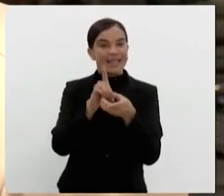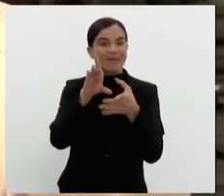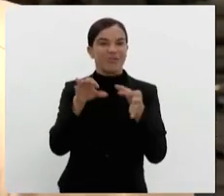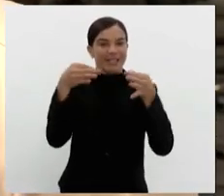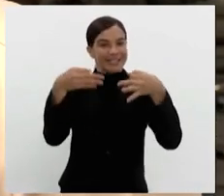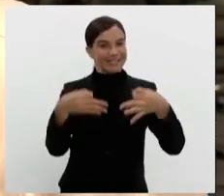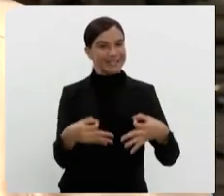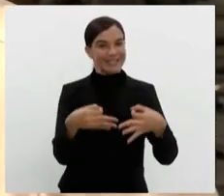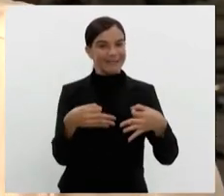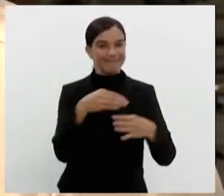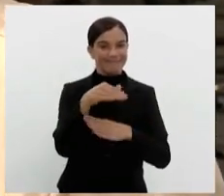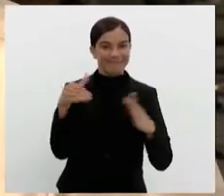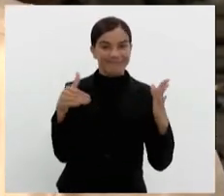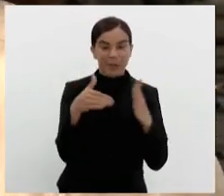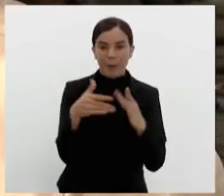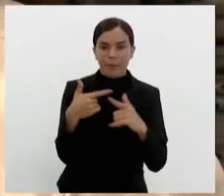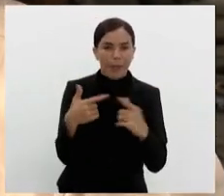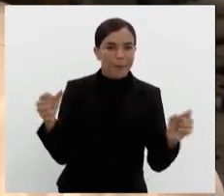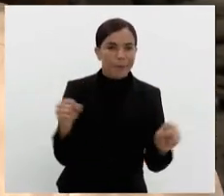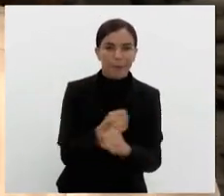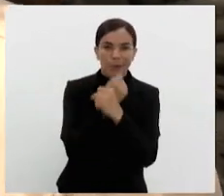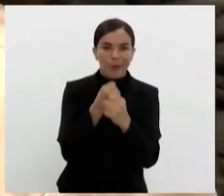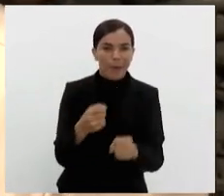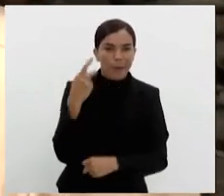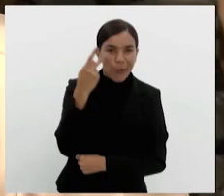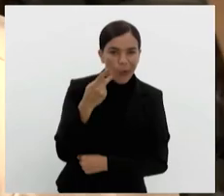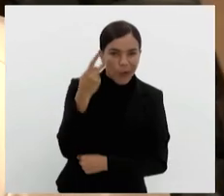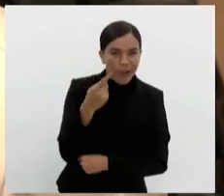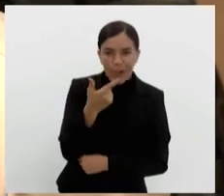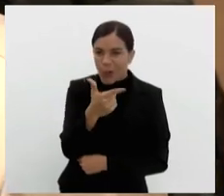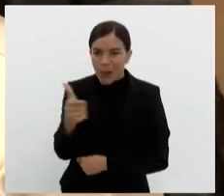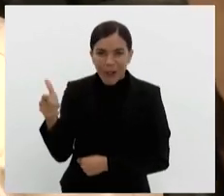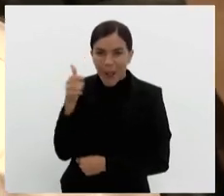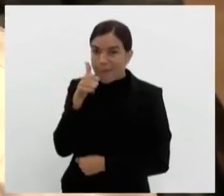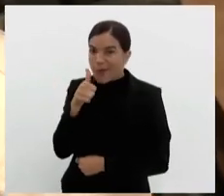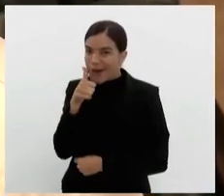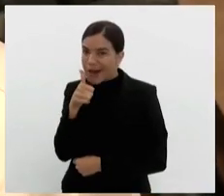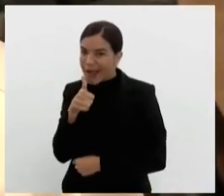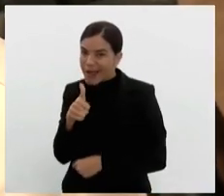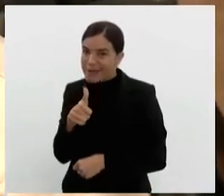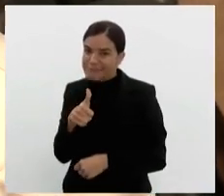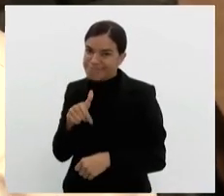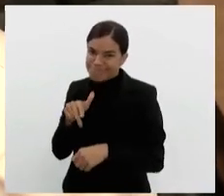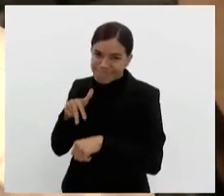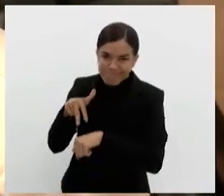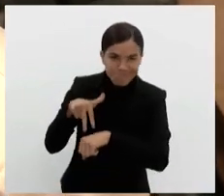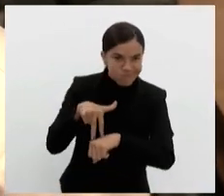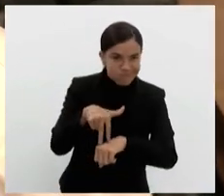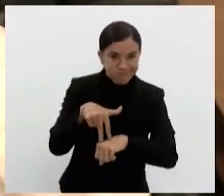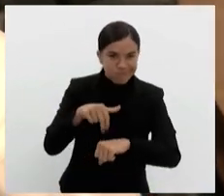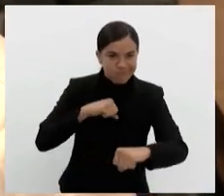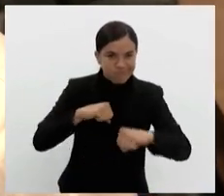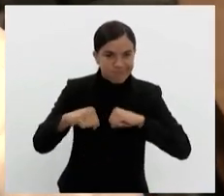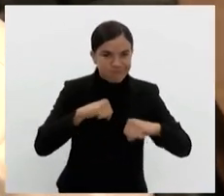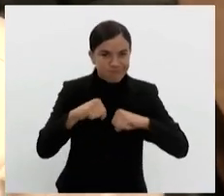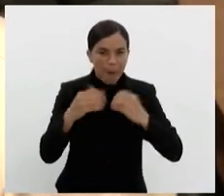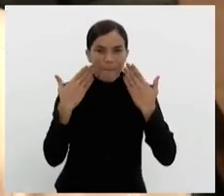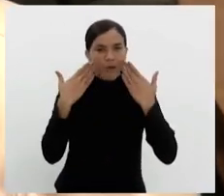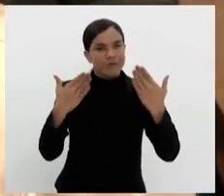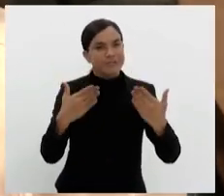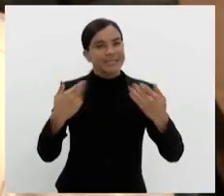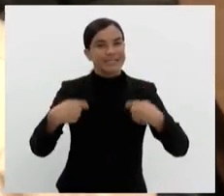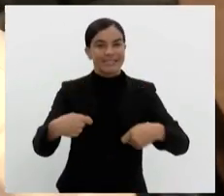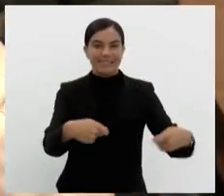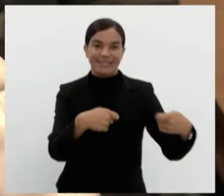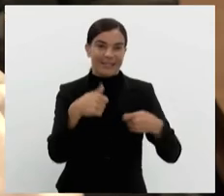completa. Porque não dá para a gente fazer política sem as mulheres, estando na linha de frente, também demonstrando as necessidades. Então,